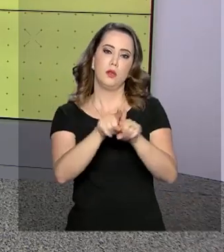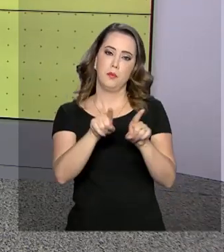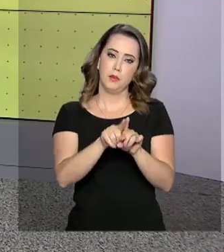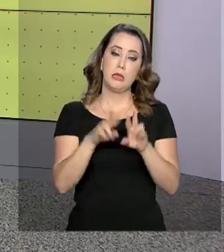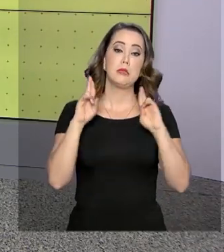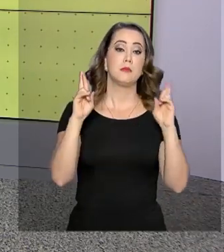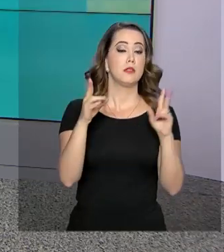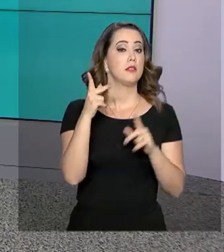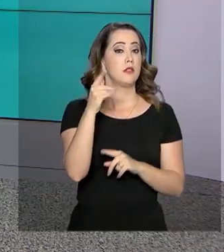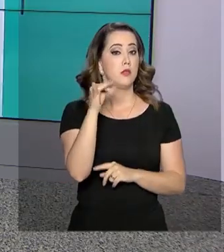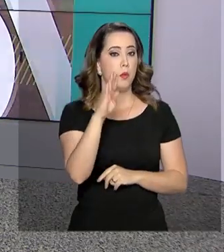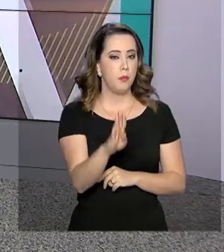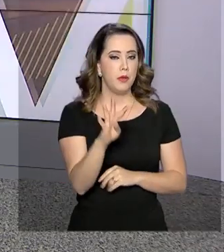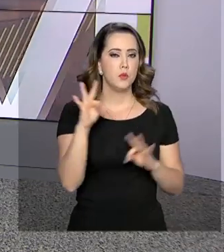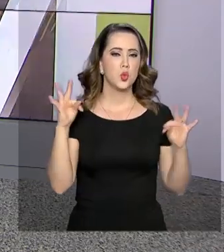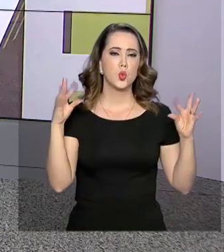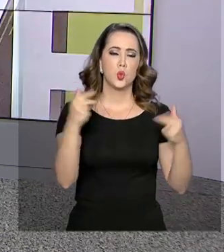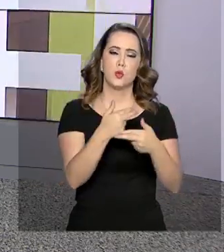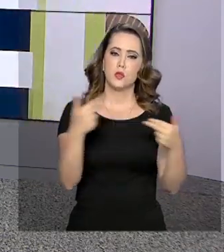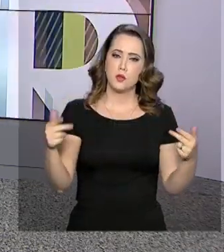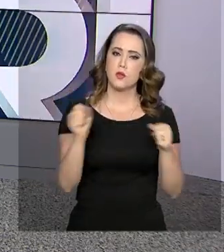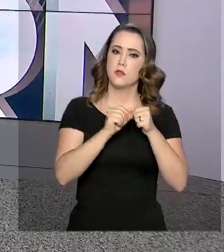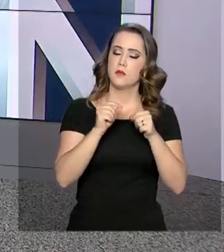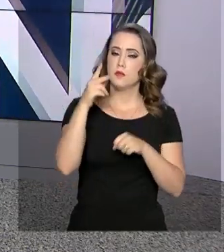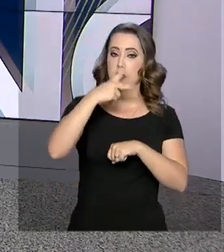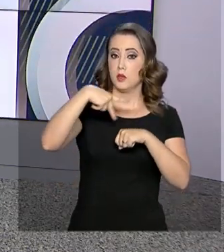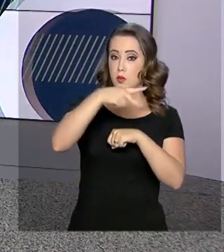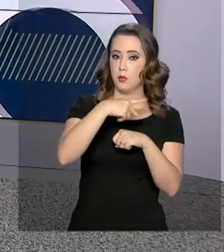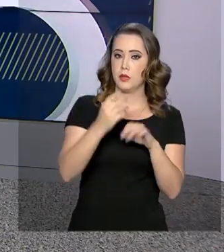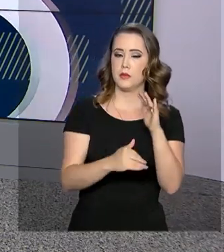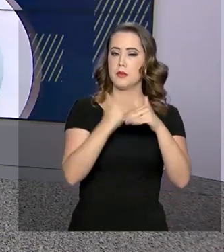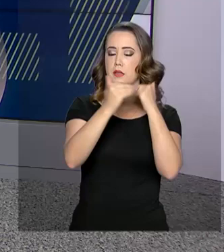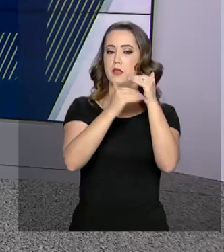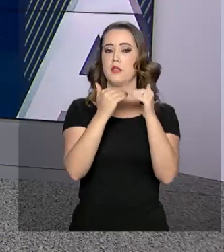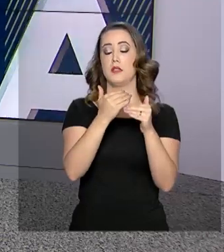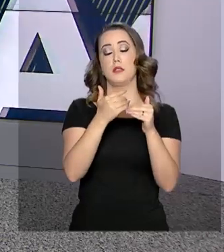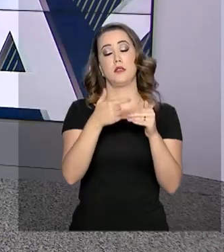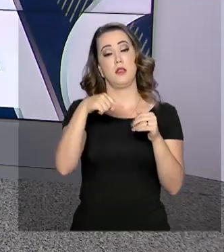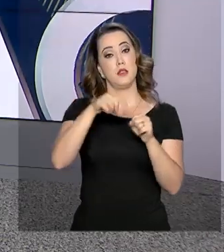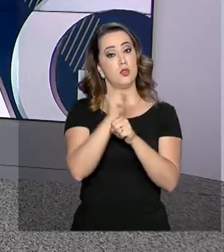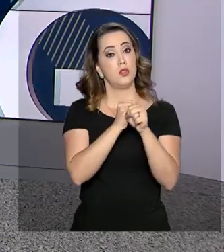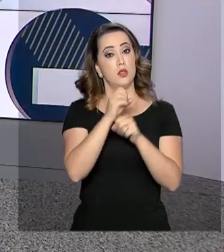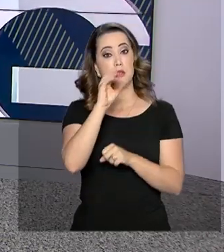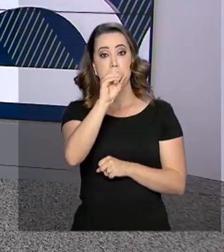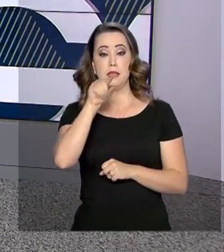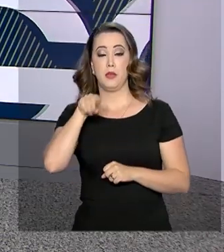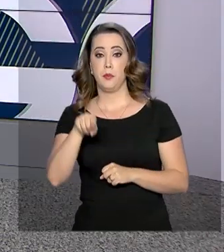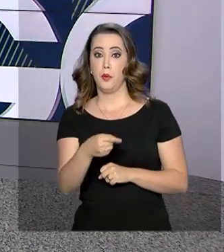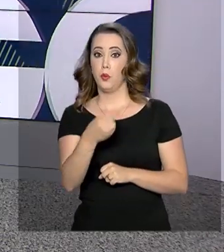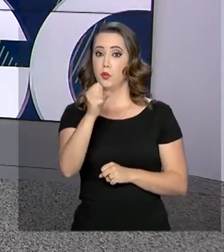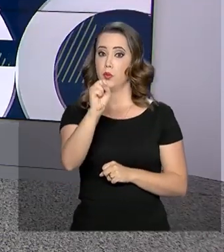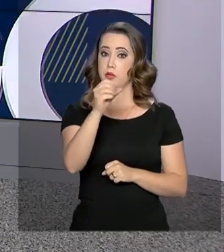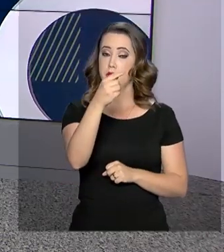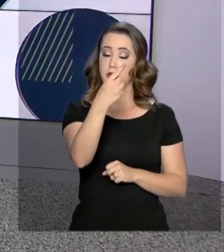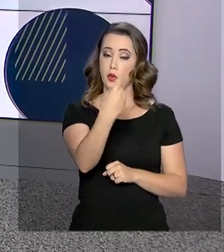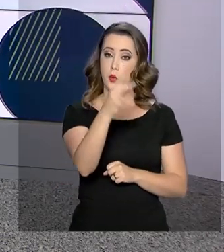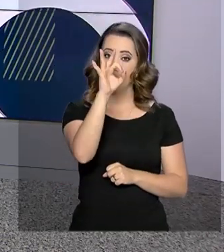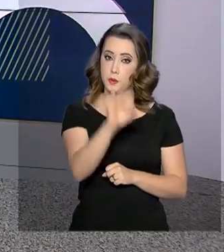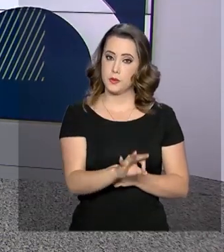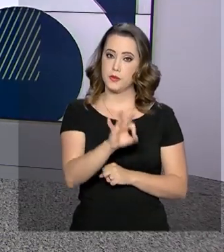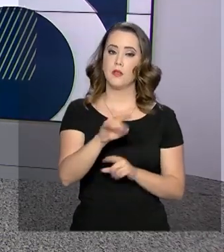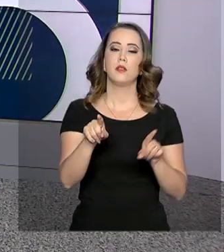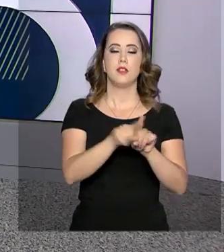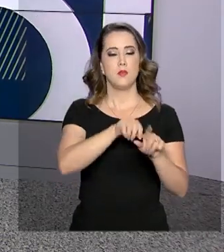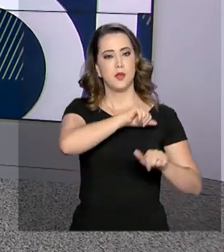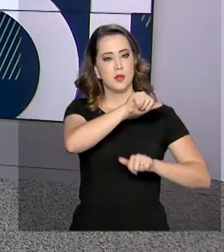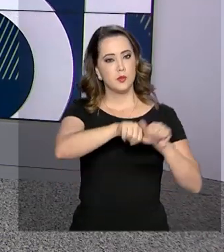os bens e serviços produzidos no país, cresça em 2019 0,81%. E as reformas da